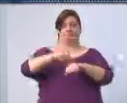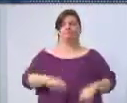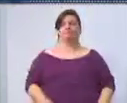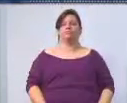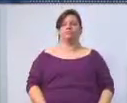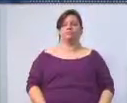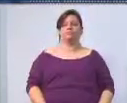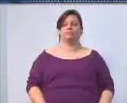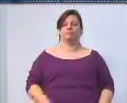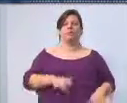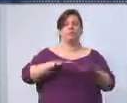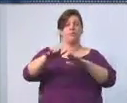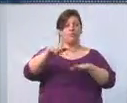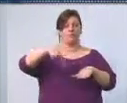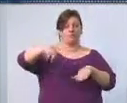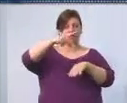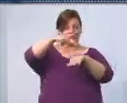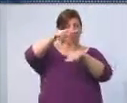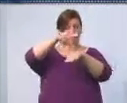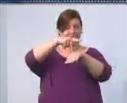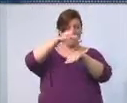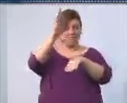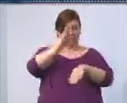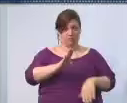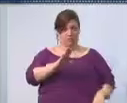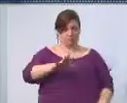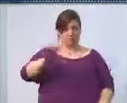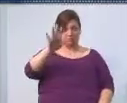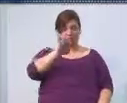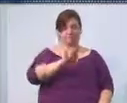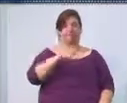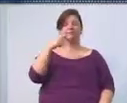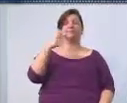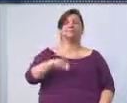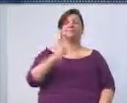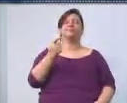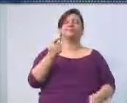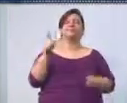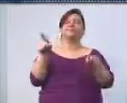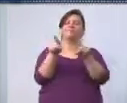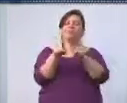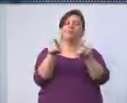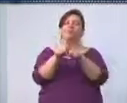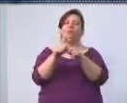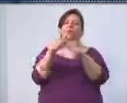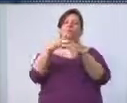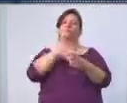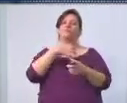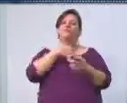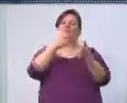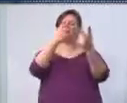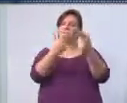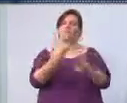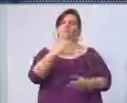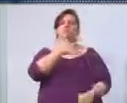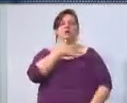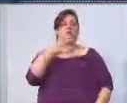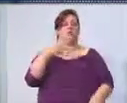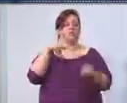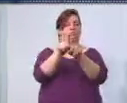reivindica que nós tenhamos o mesmo tratamento que tem a saúde, que tem a educação,